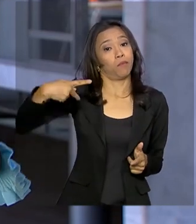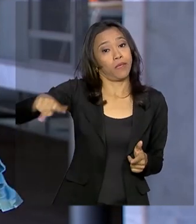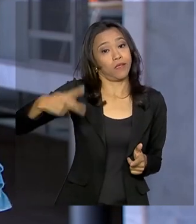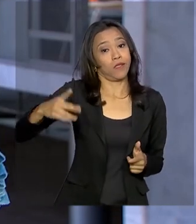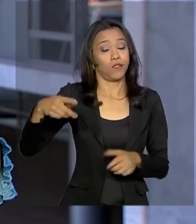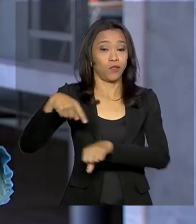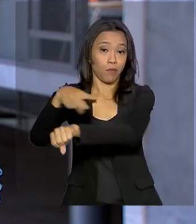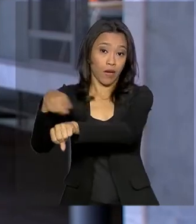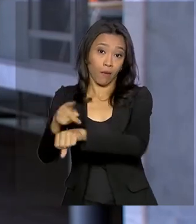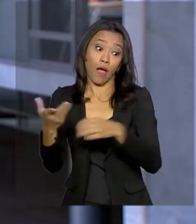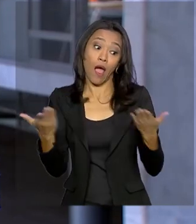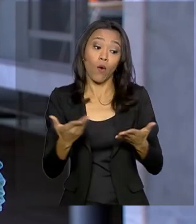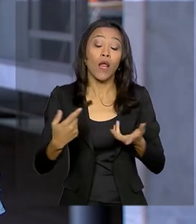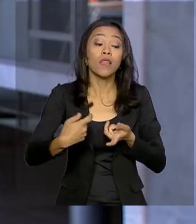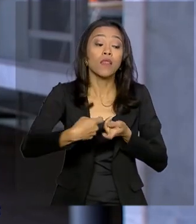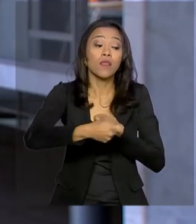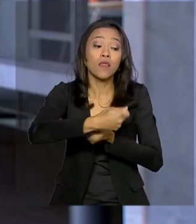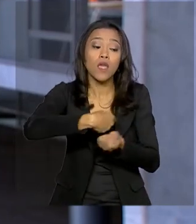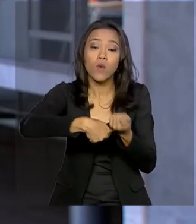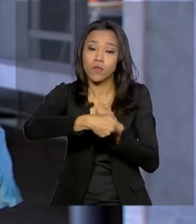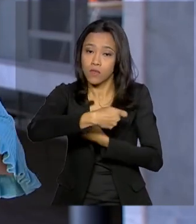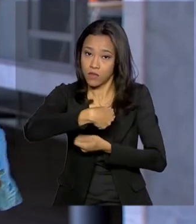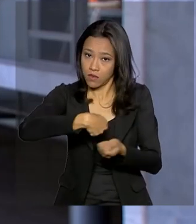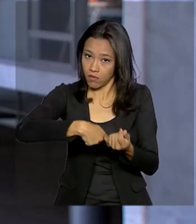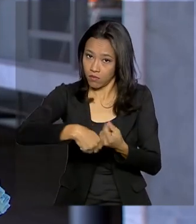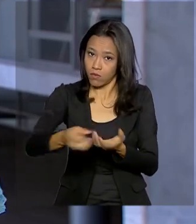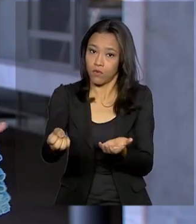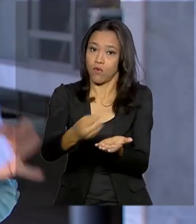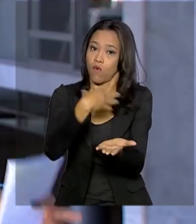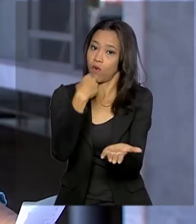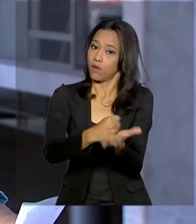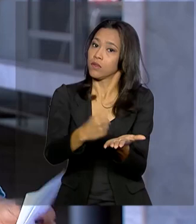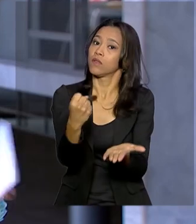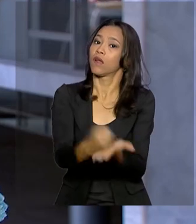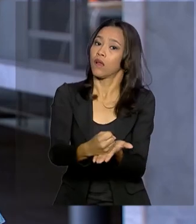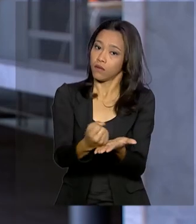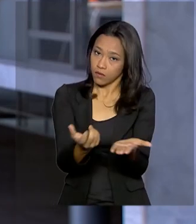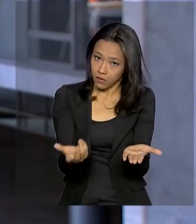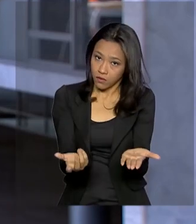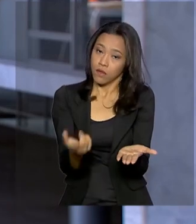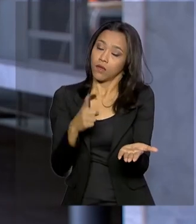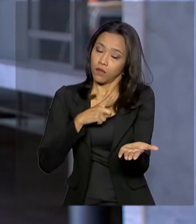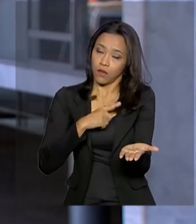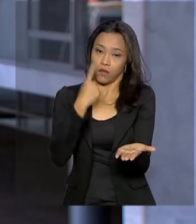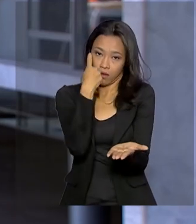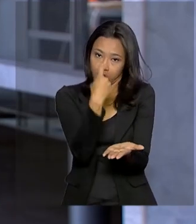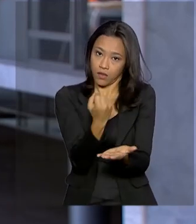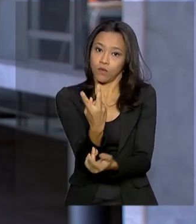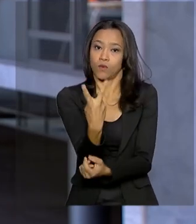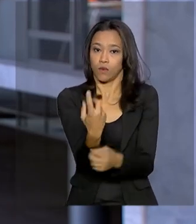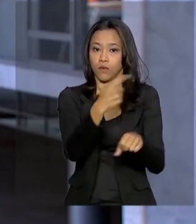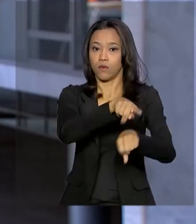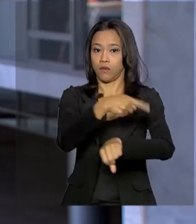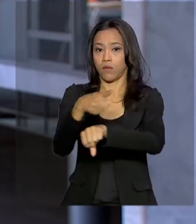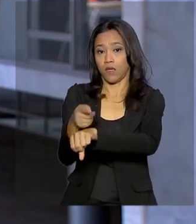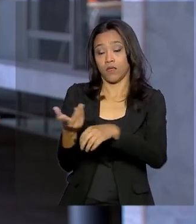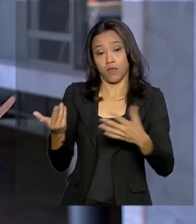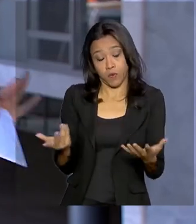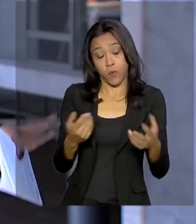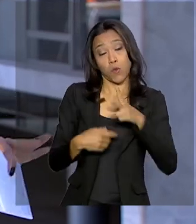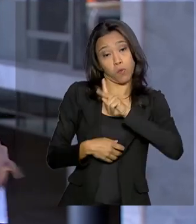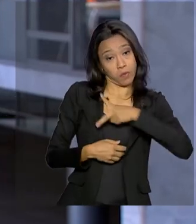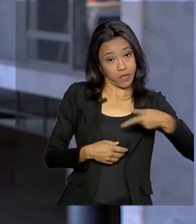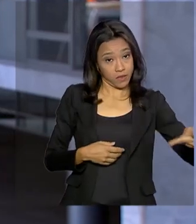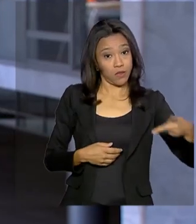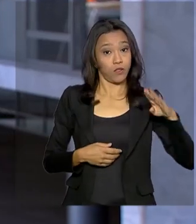renegociação dos termos desse novo acordo, né, que contemple os interesses dos dois países. O presidente Jair Bolsonaro,